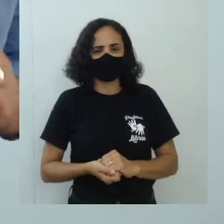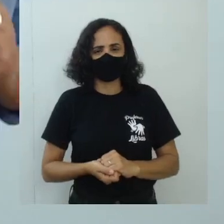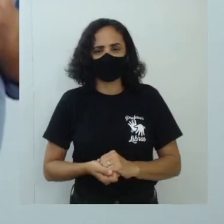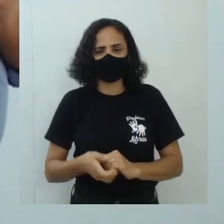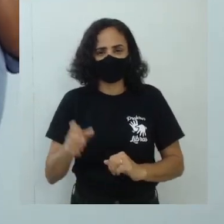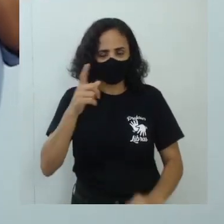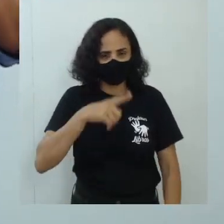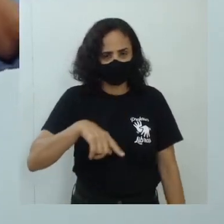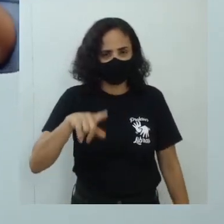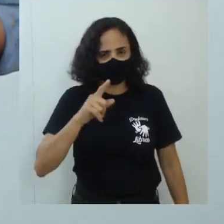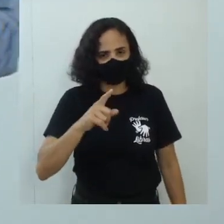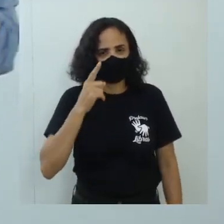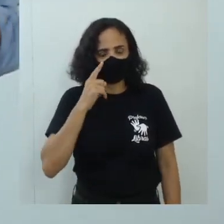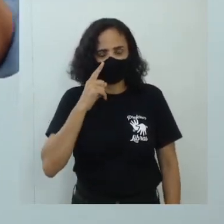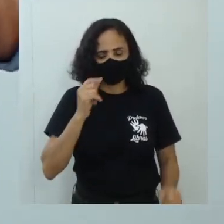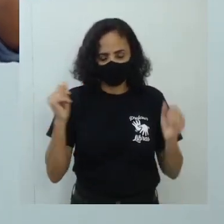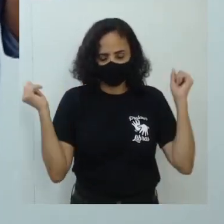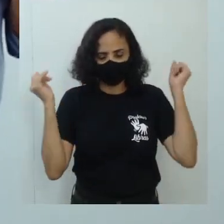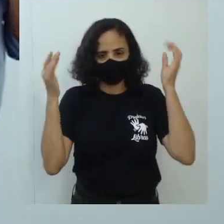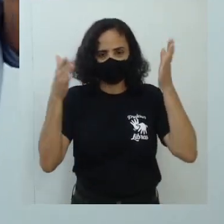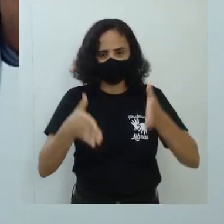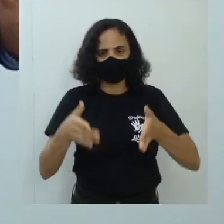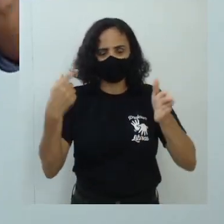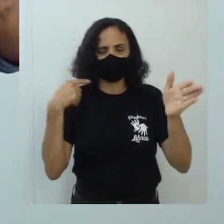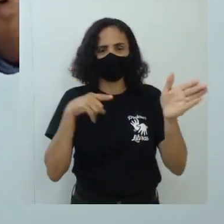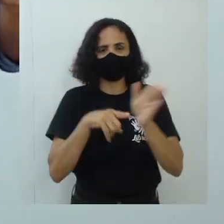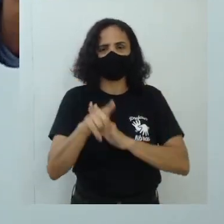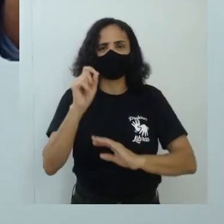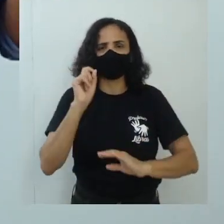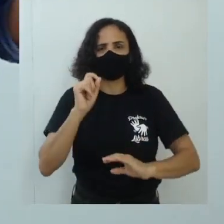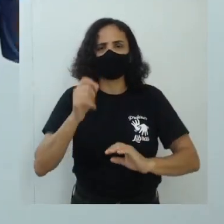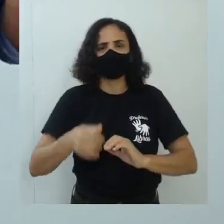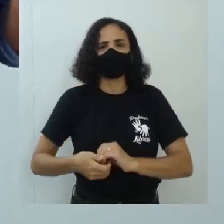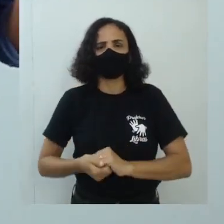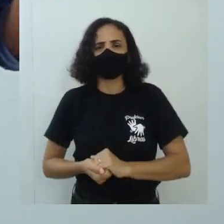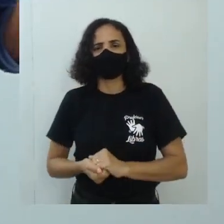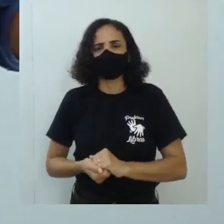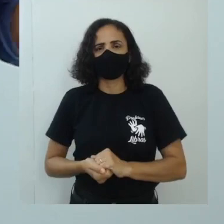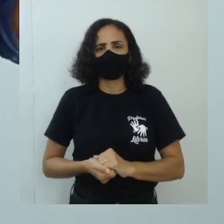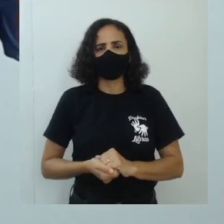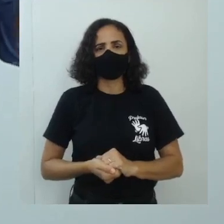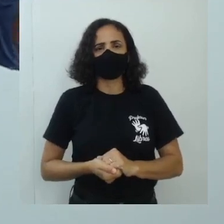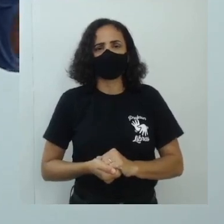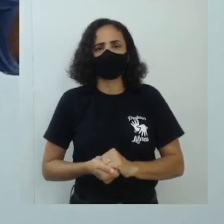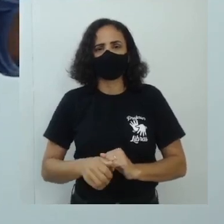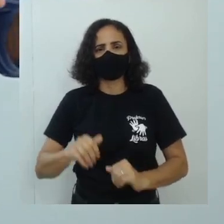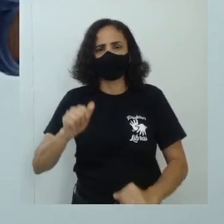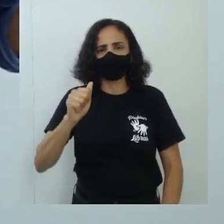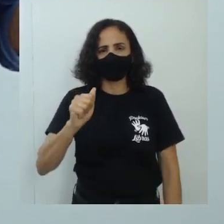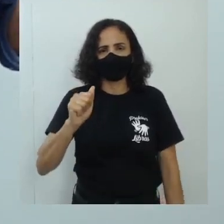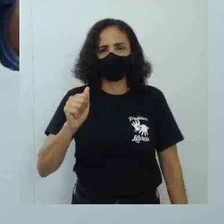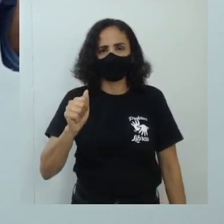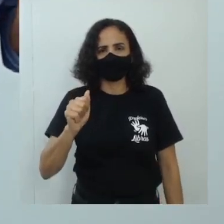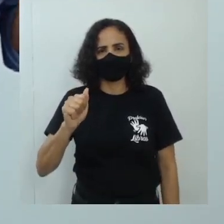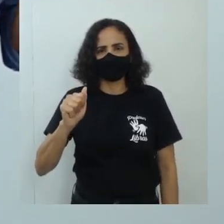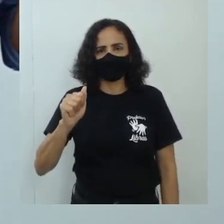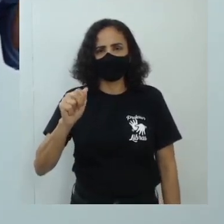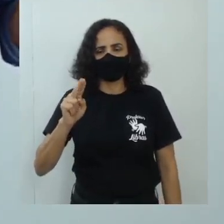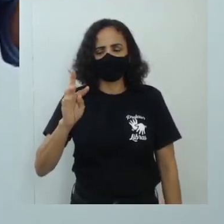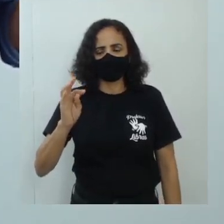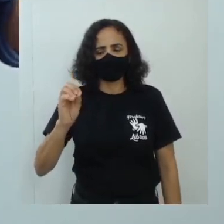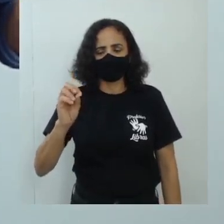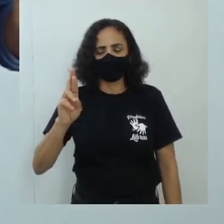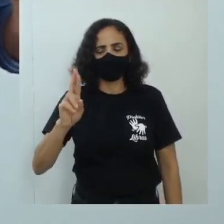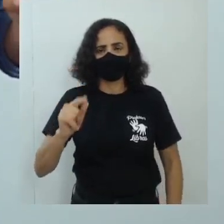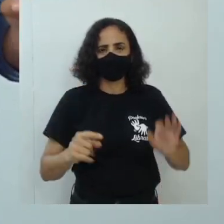naquilo que tá aí ó a pergunta diz assim o enunciado diz assim o autor aponta que